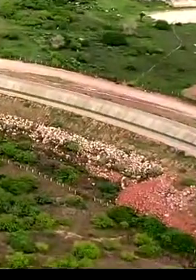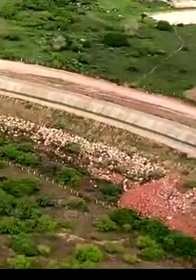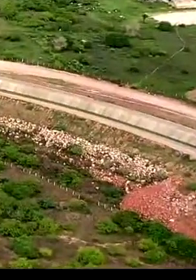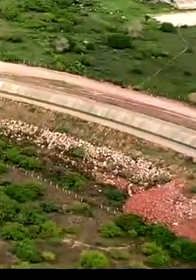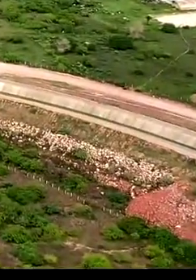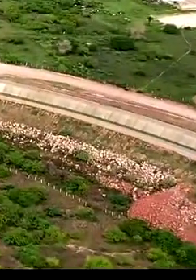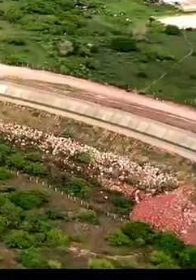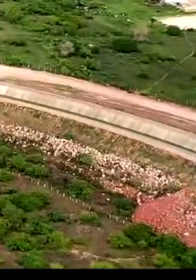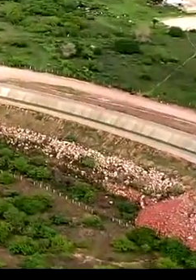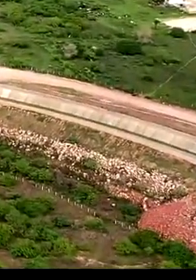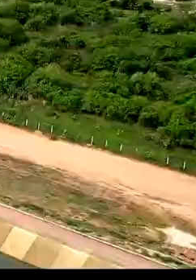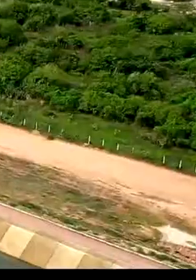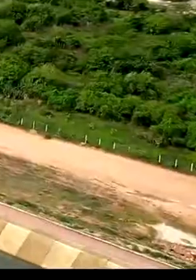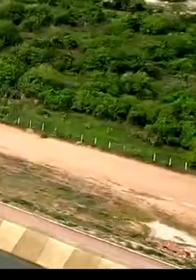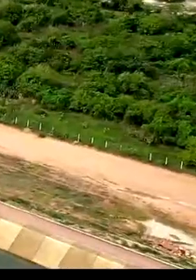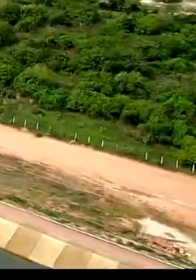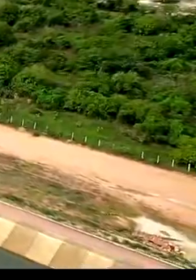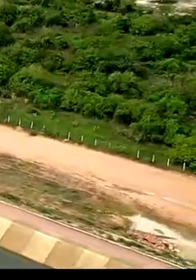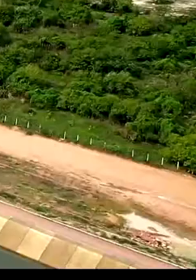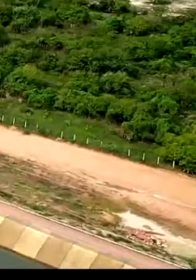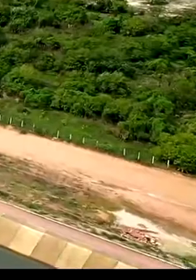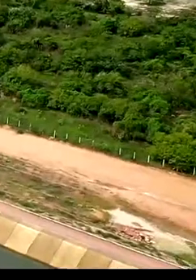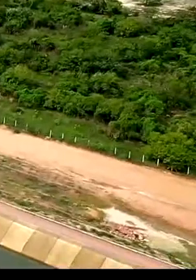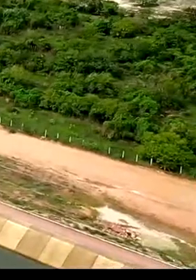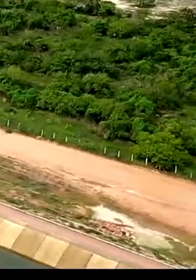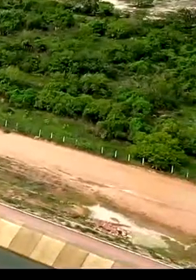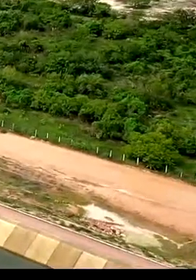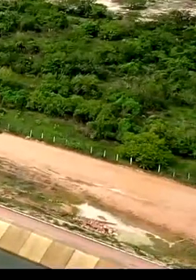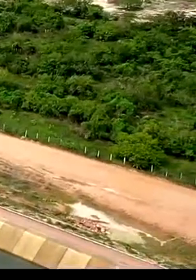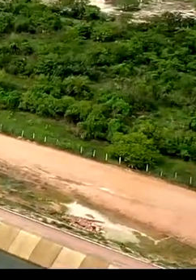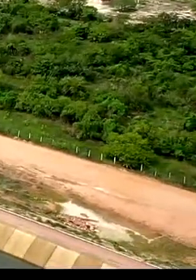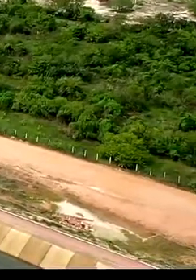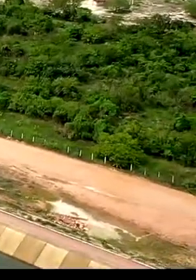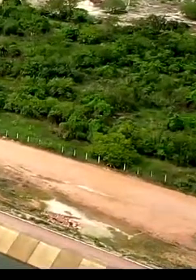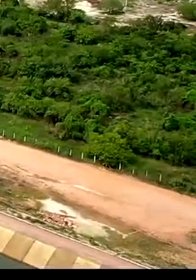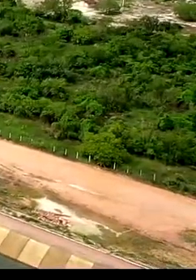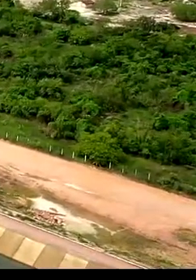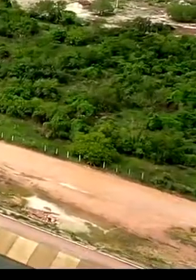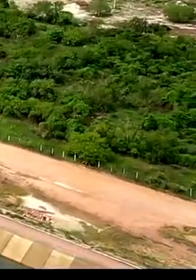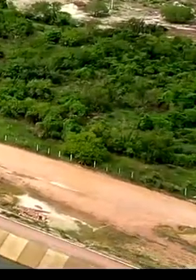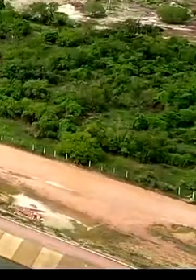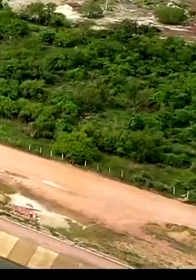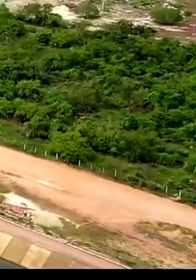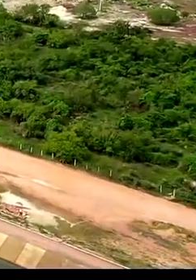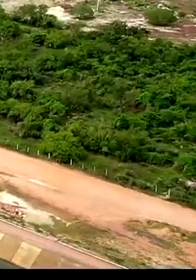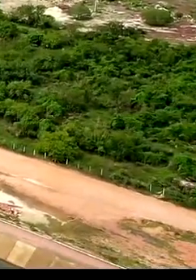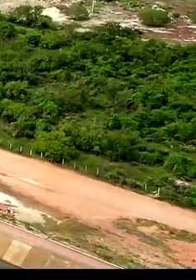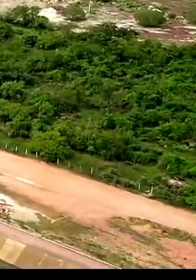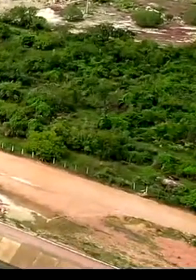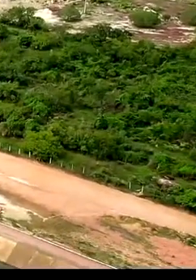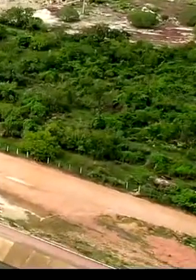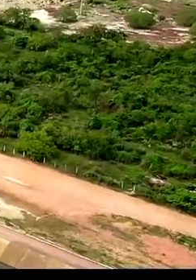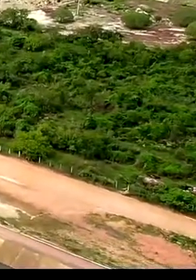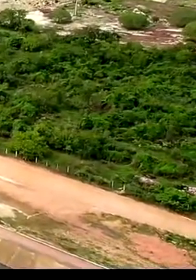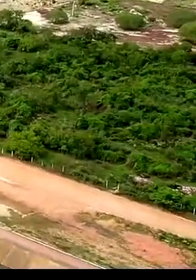Transcrição Transcrição e Legendas Negri e Legendas Negri